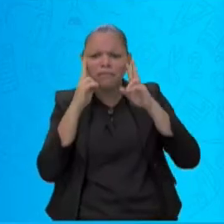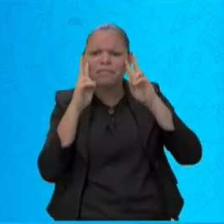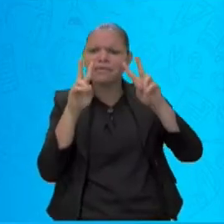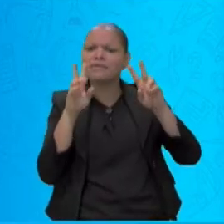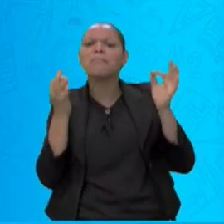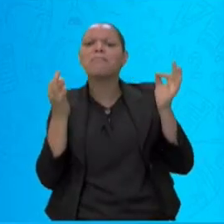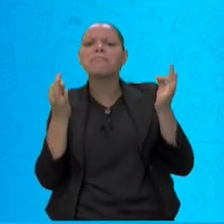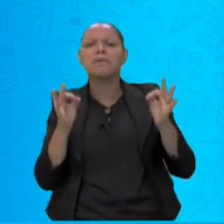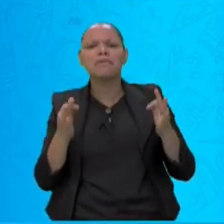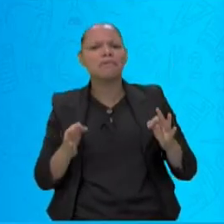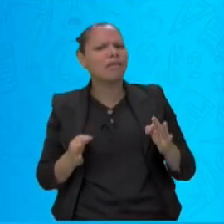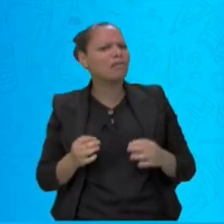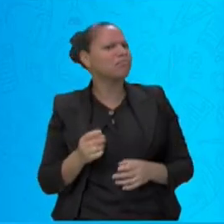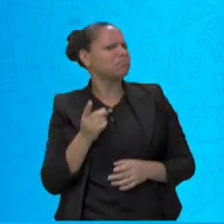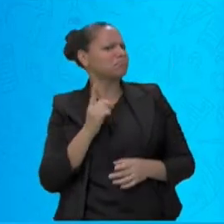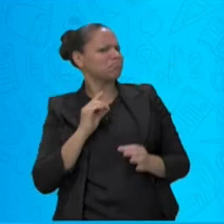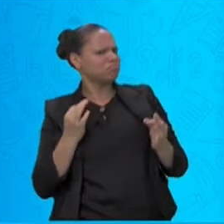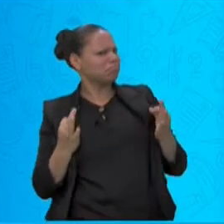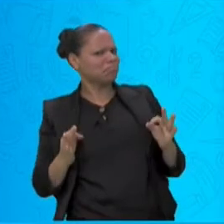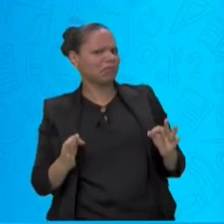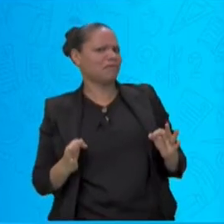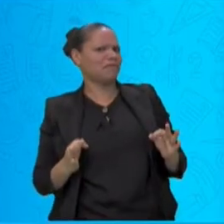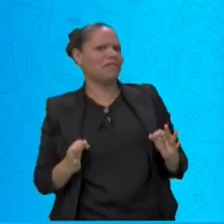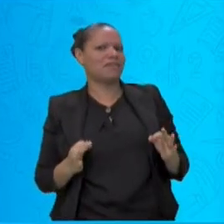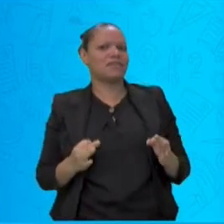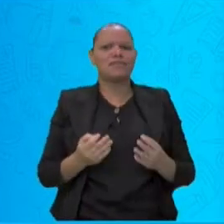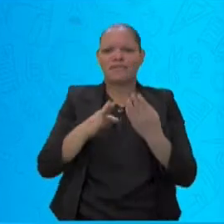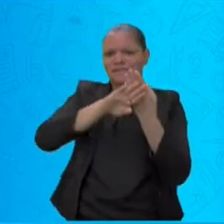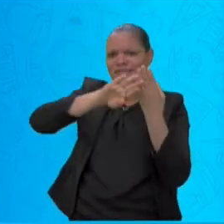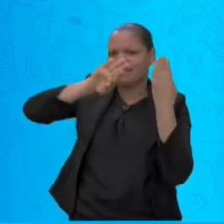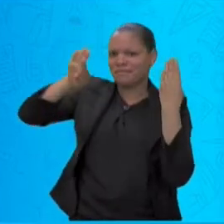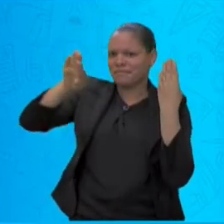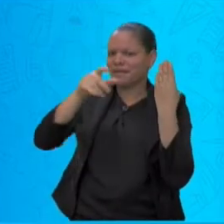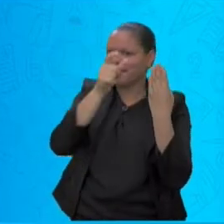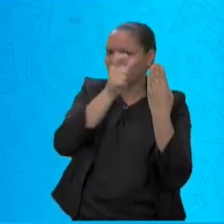ou imperfeito. Vamos fazer a separação das sílabas, ó.